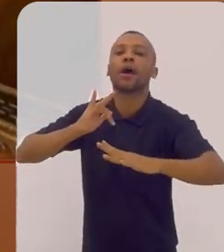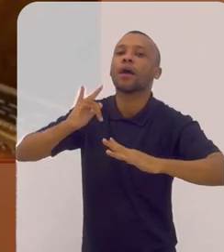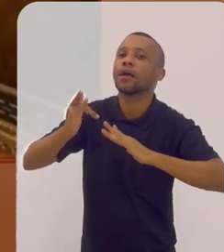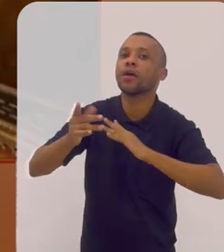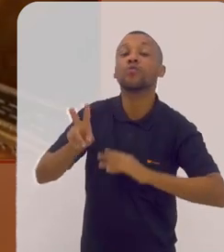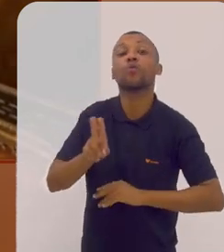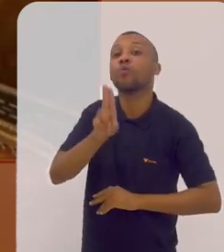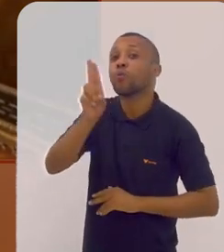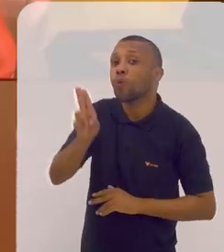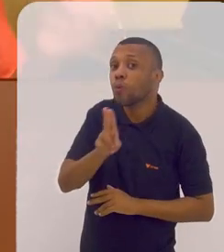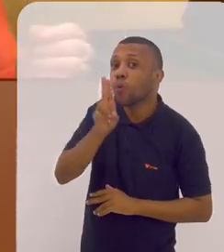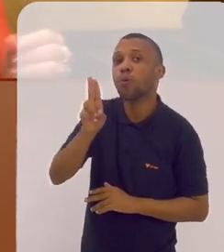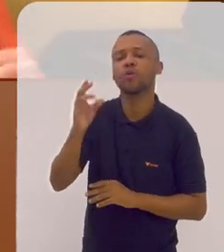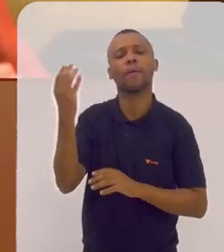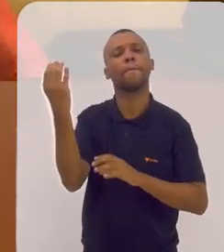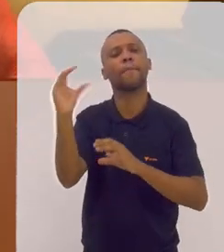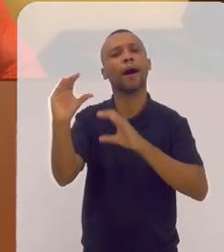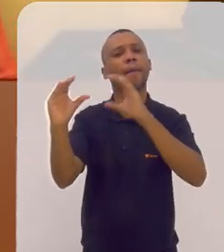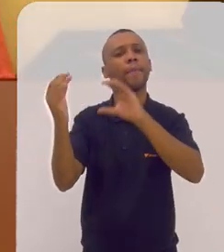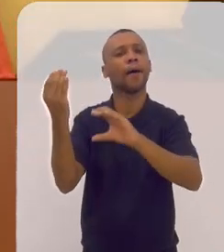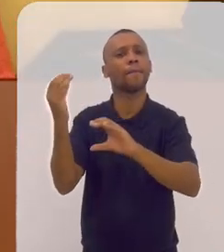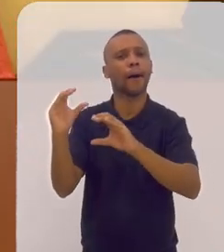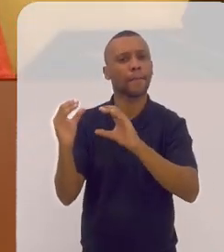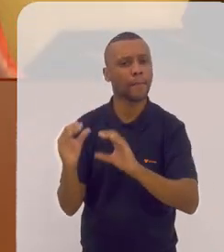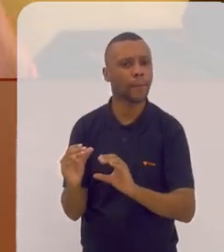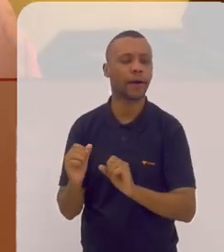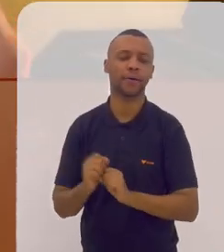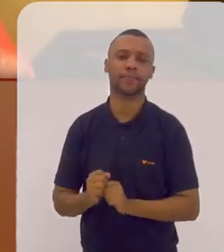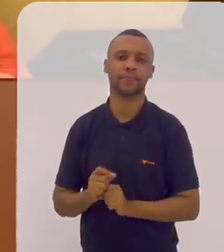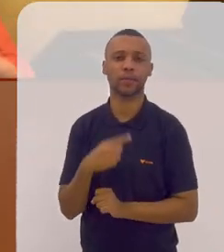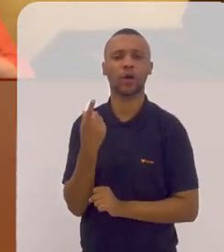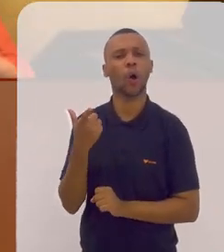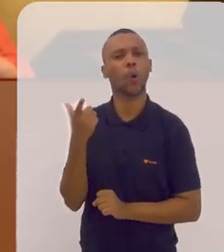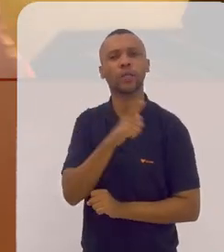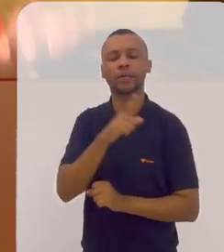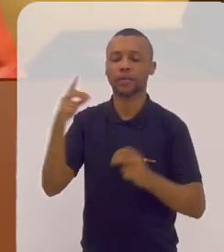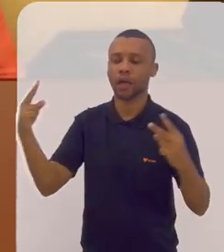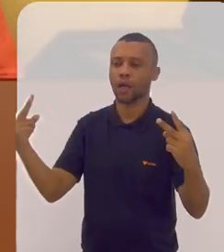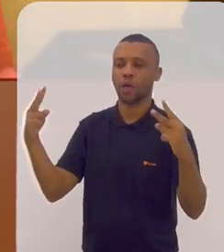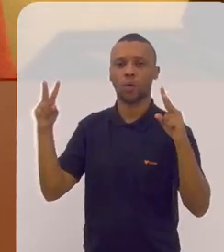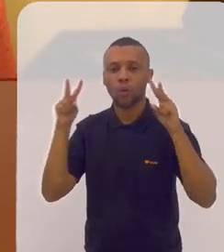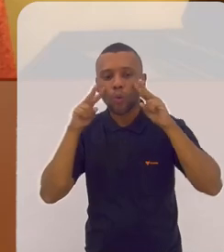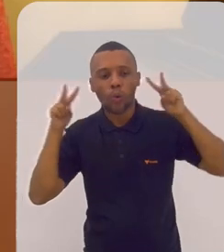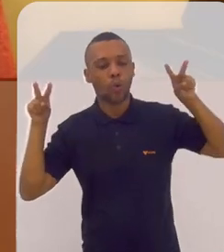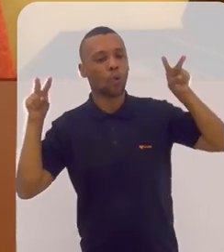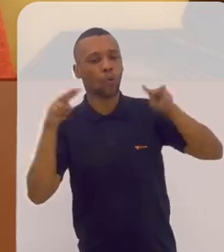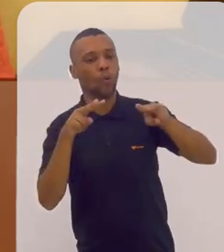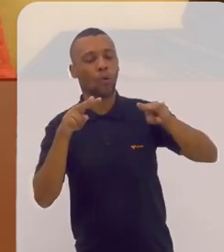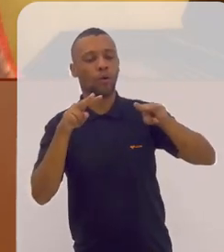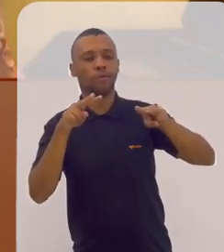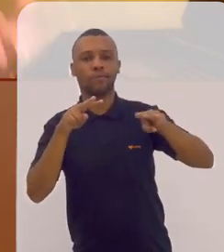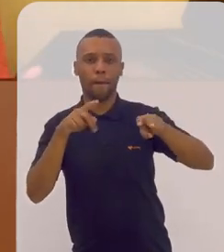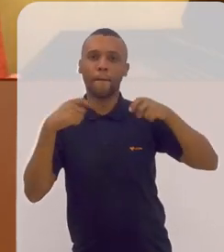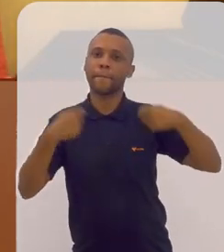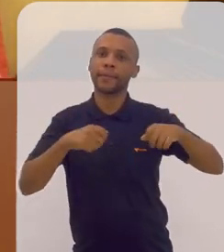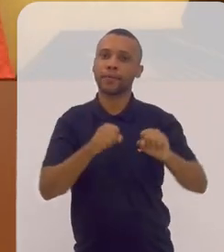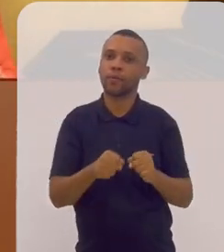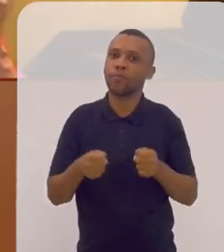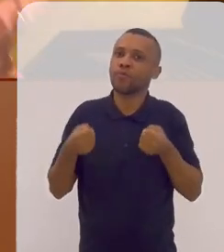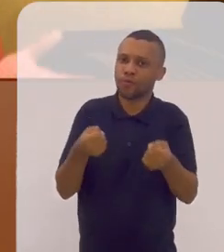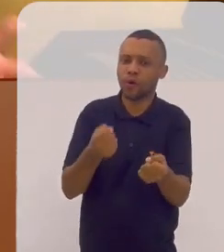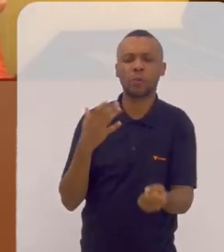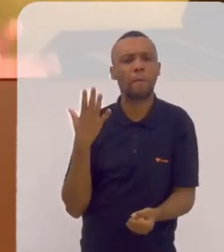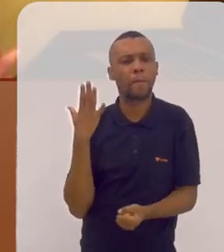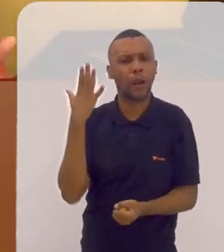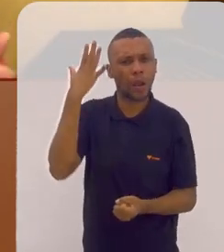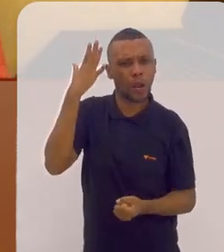redes sociais ampliou o uso ampliou as postagens então para que a gente seja visível isso requer um esforço não